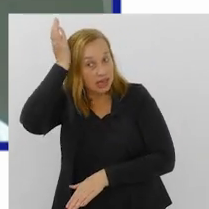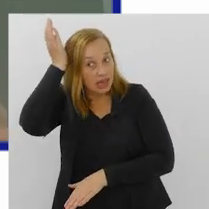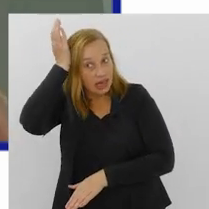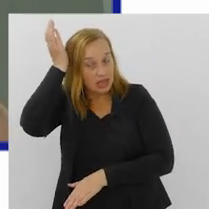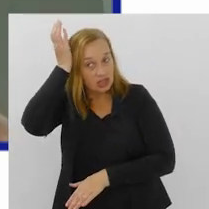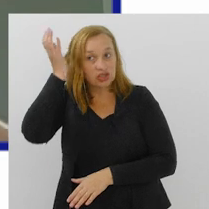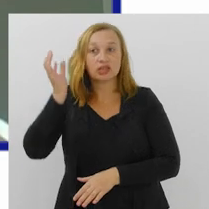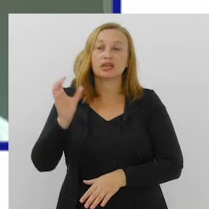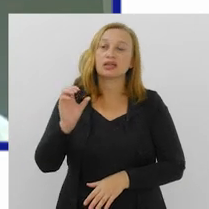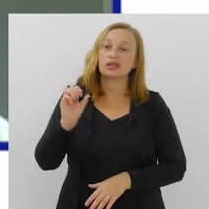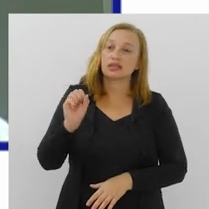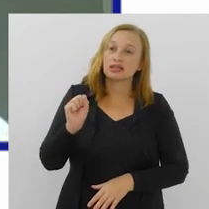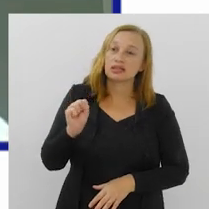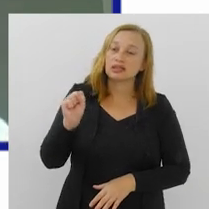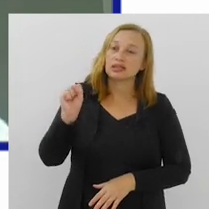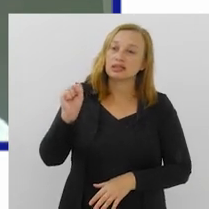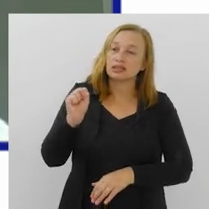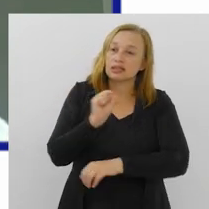Senac,